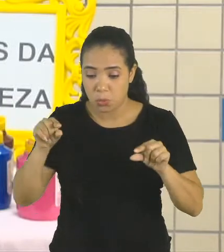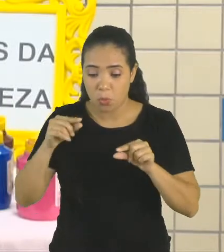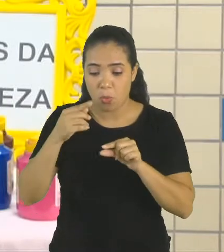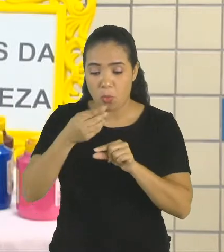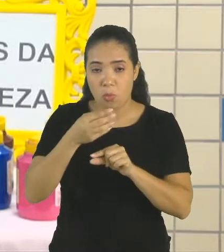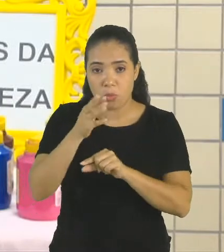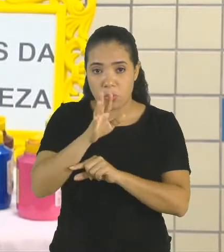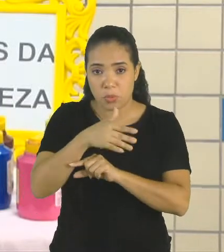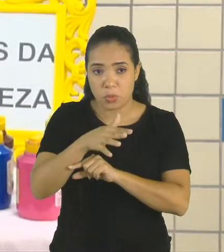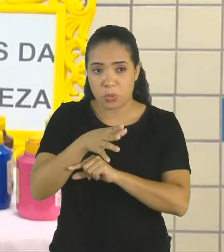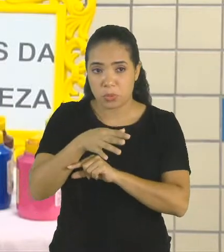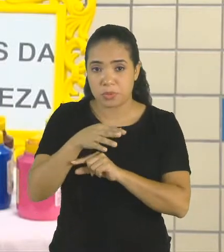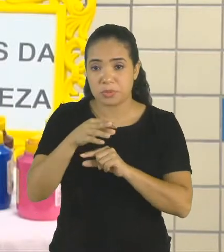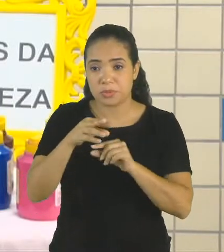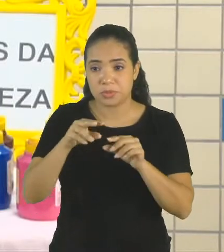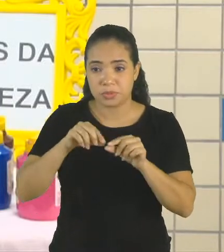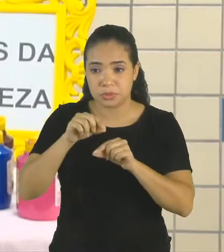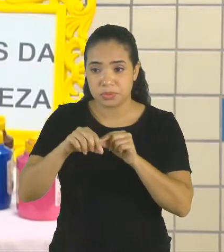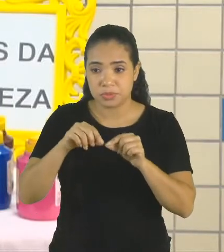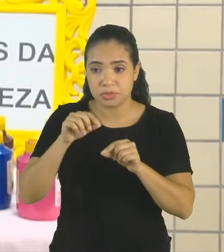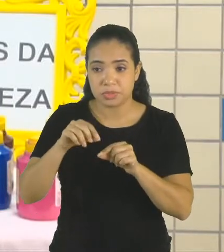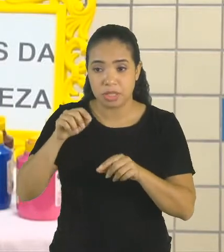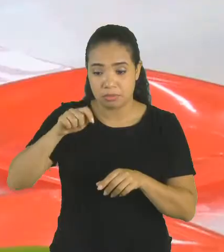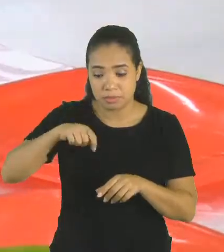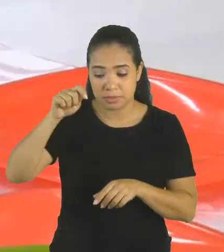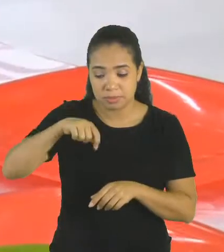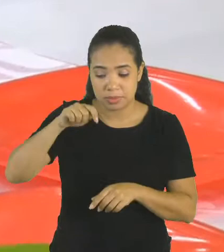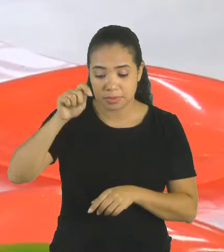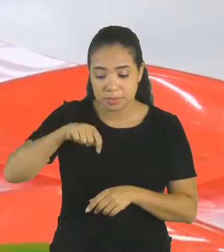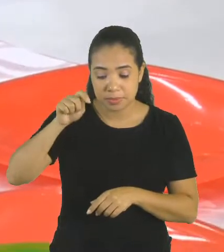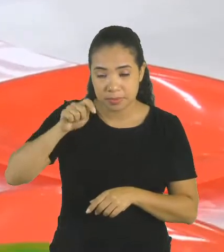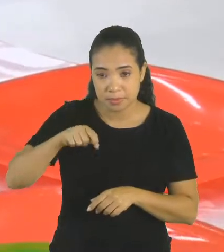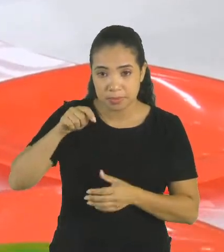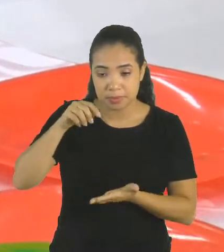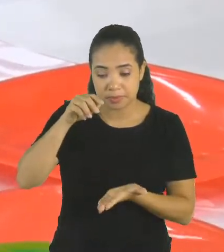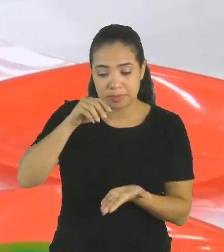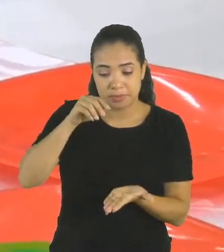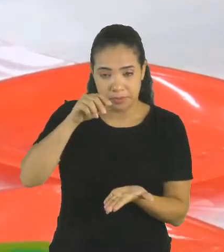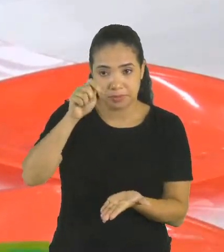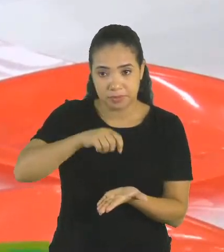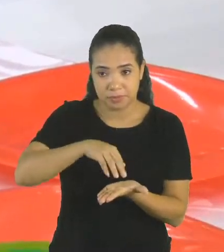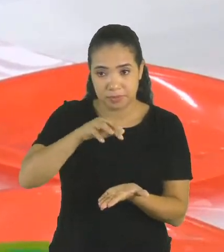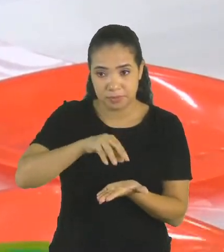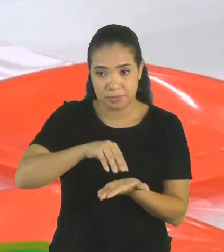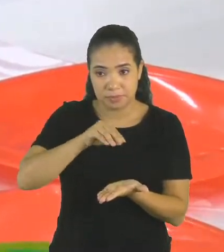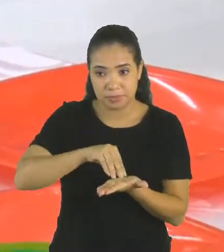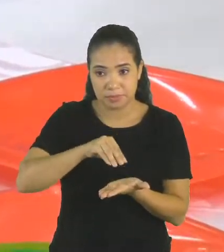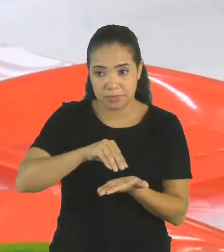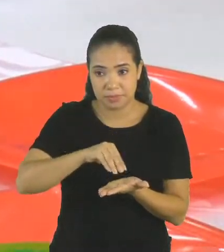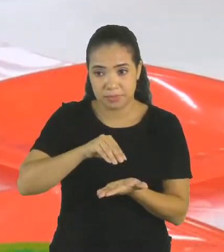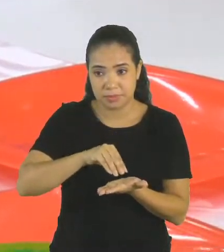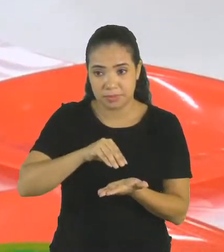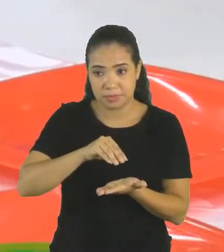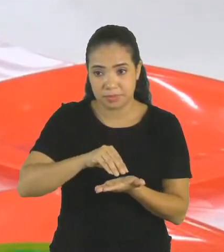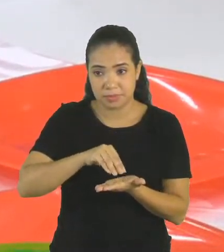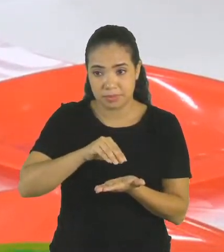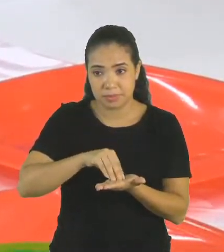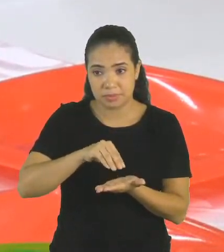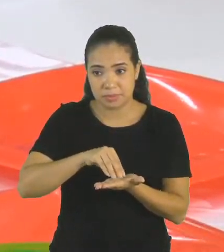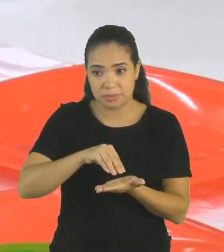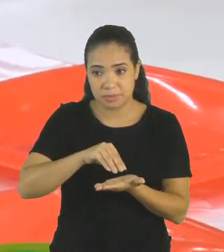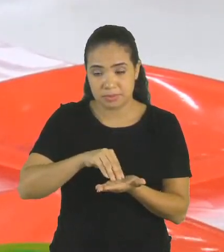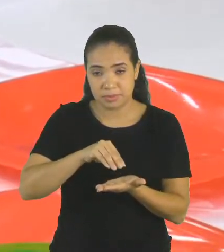colocar esse pincel, essas folhas, né? Que se tornaram um pincel, na